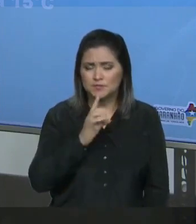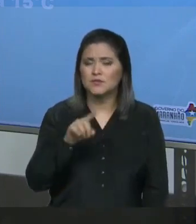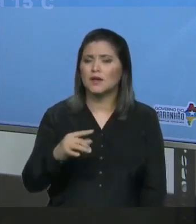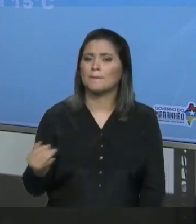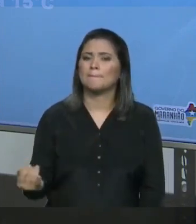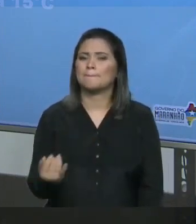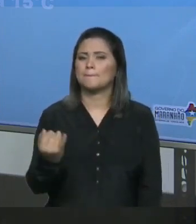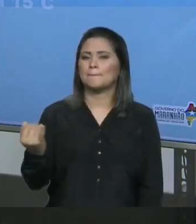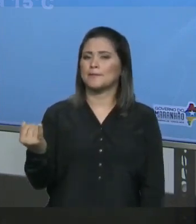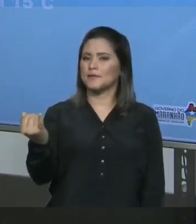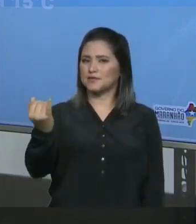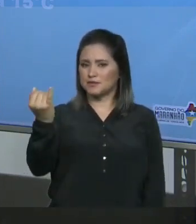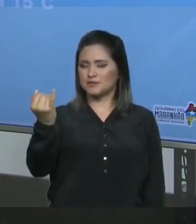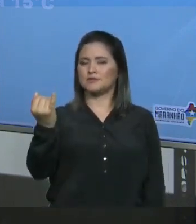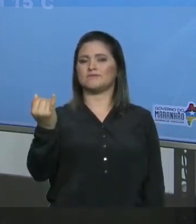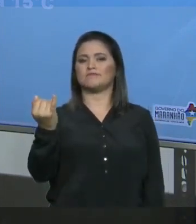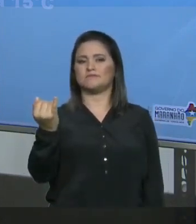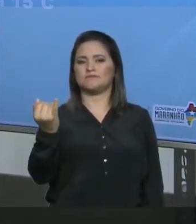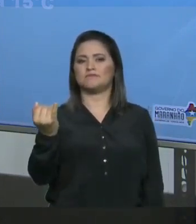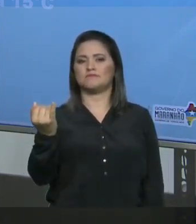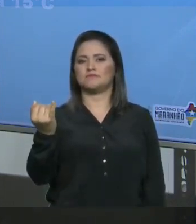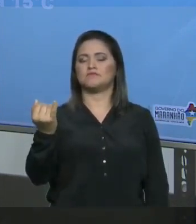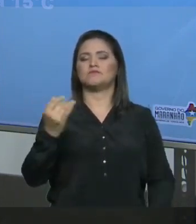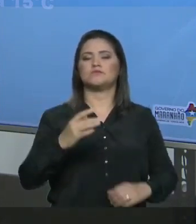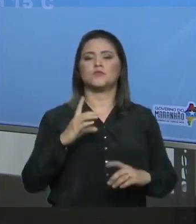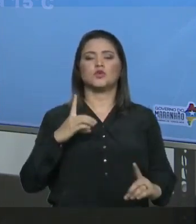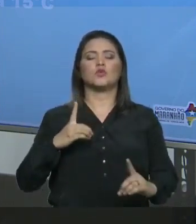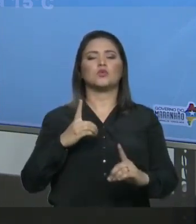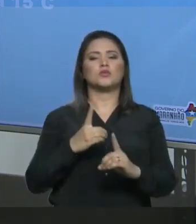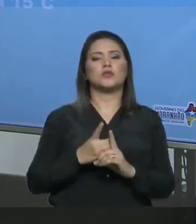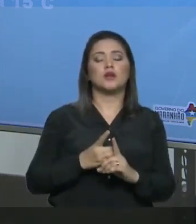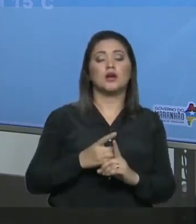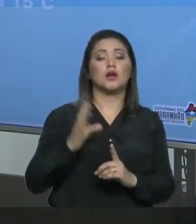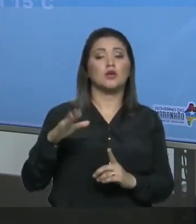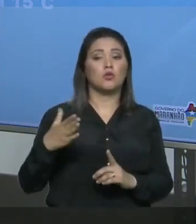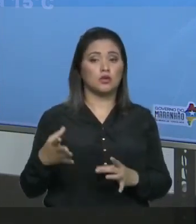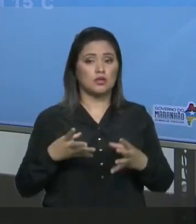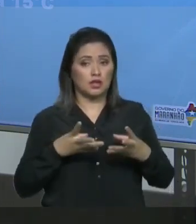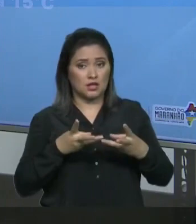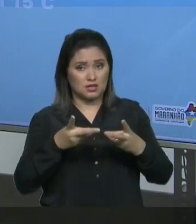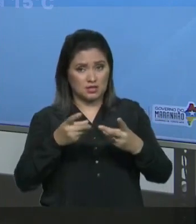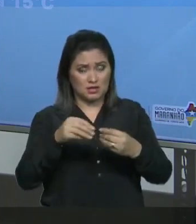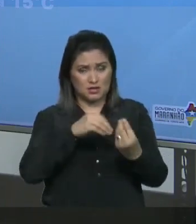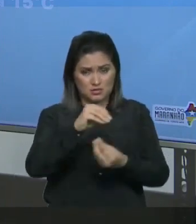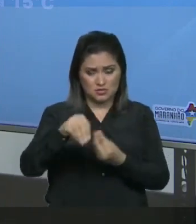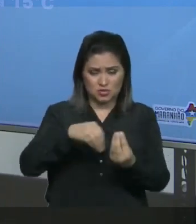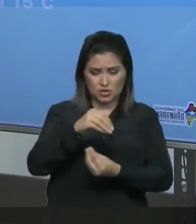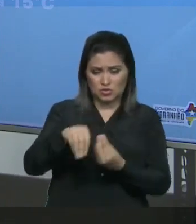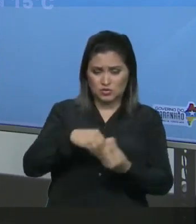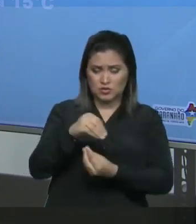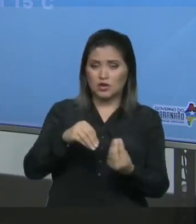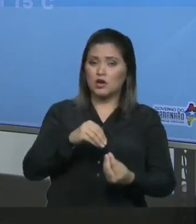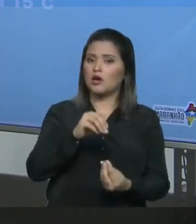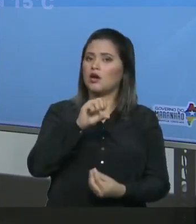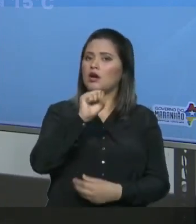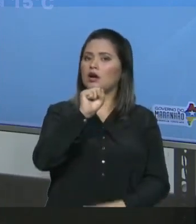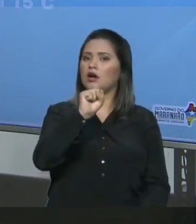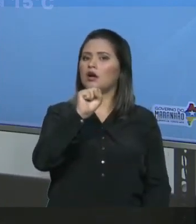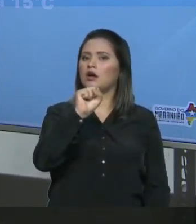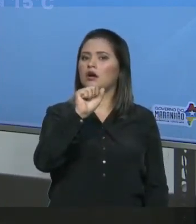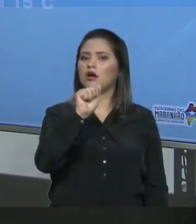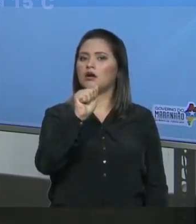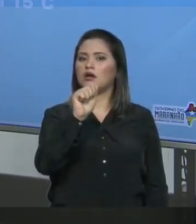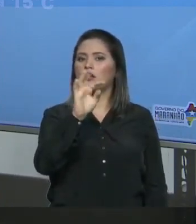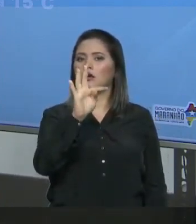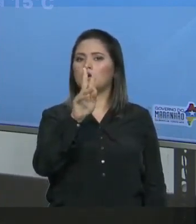importante Para mim Para Identificar Quando a solução Ela é Saturada Insaturada Ou